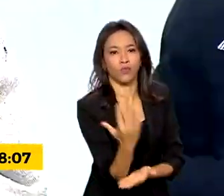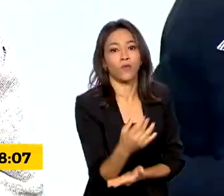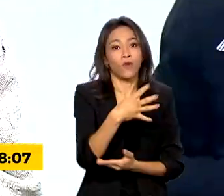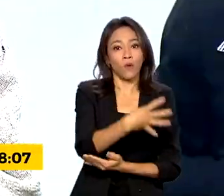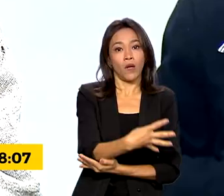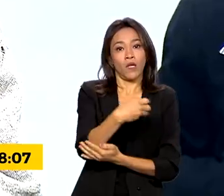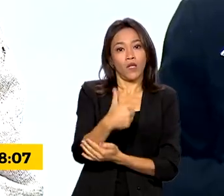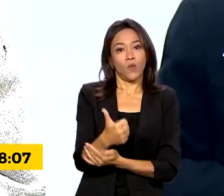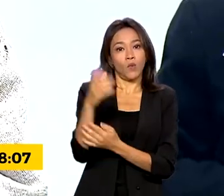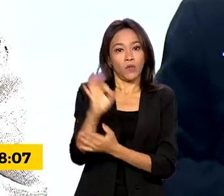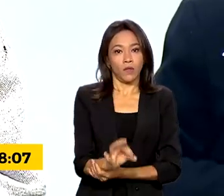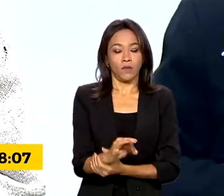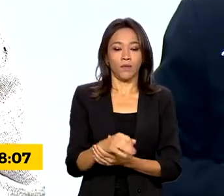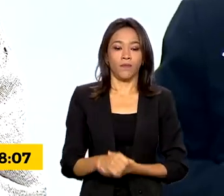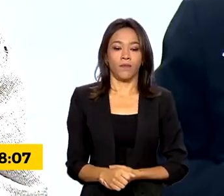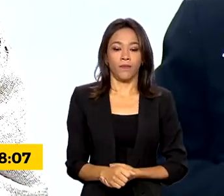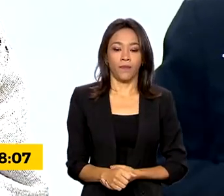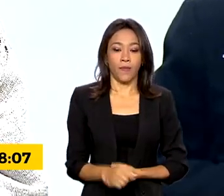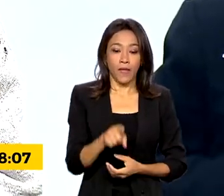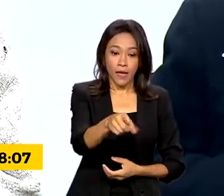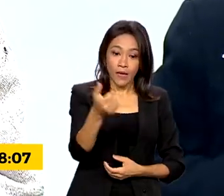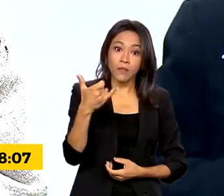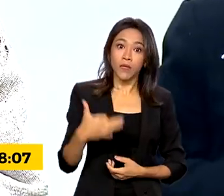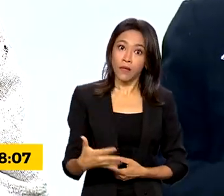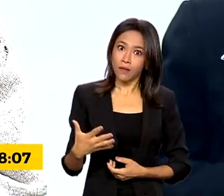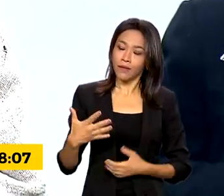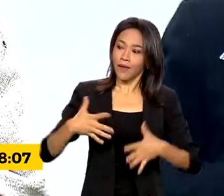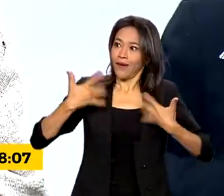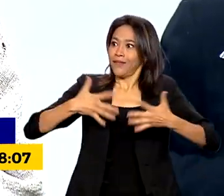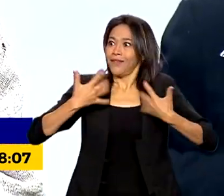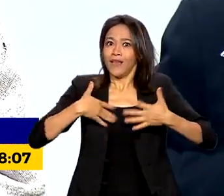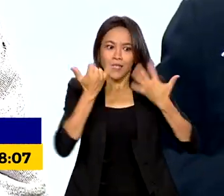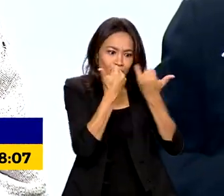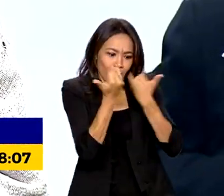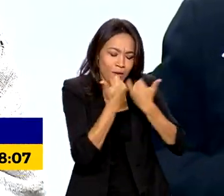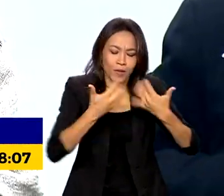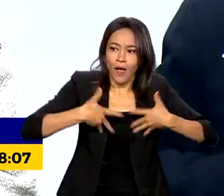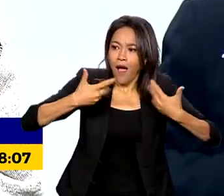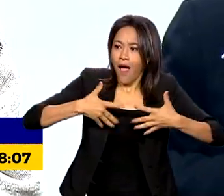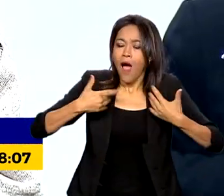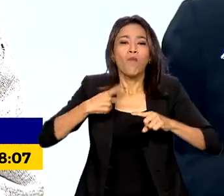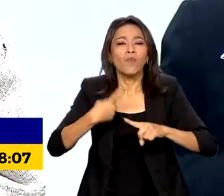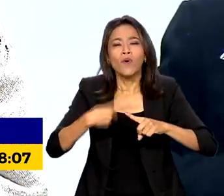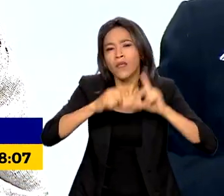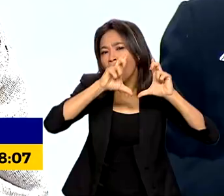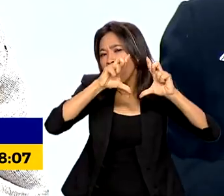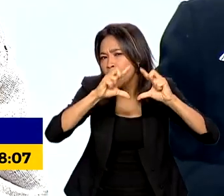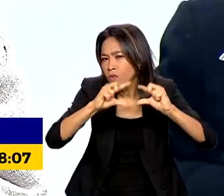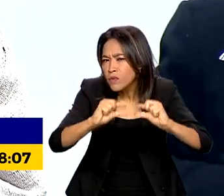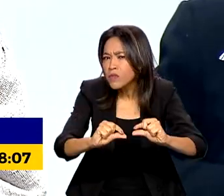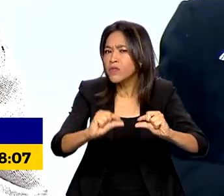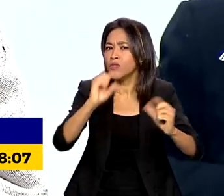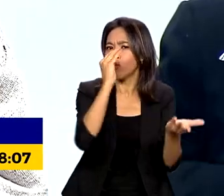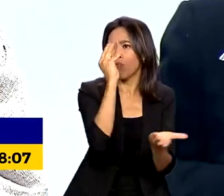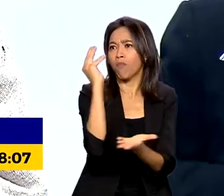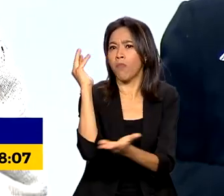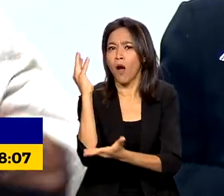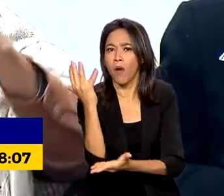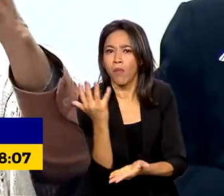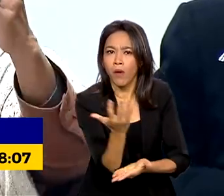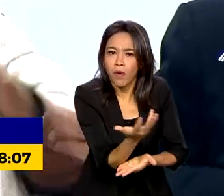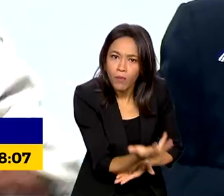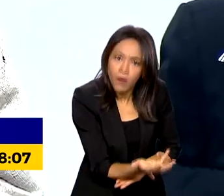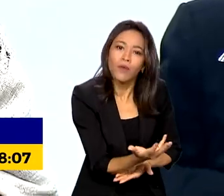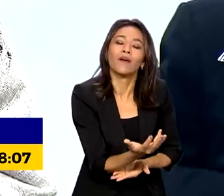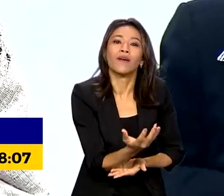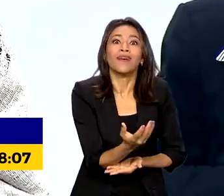É algo que nos anima porque é uma tendência de queda que estruturalmente aponta na direção